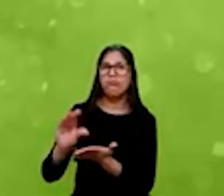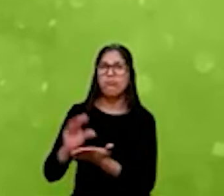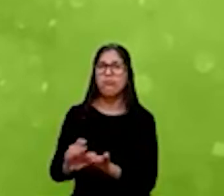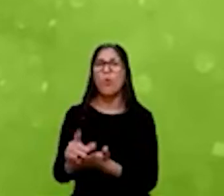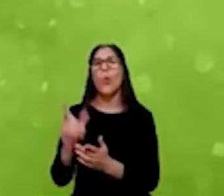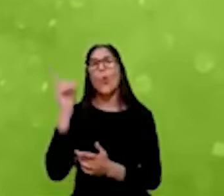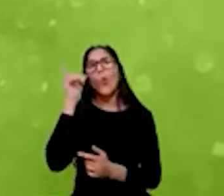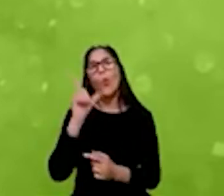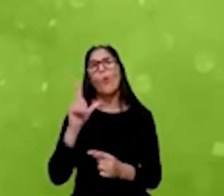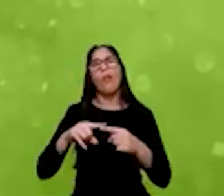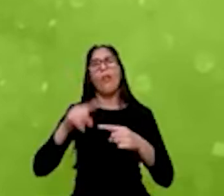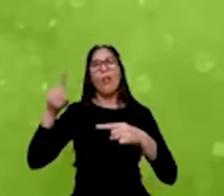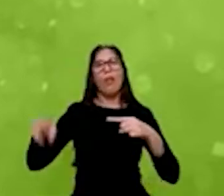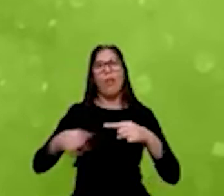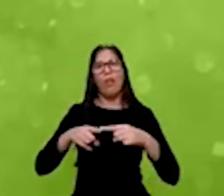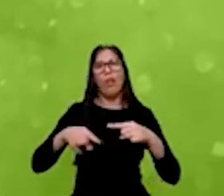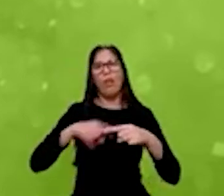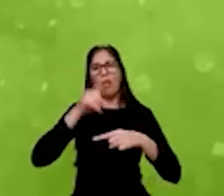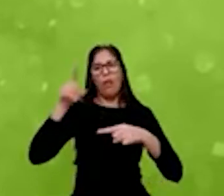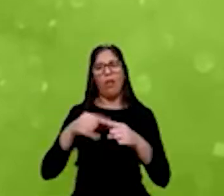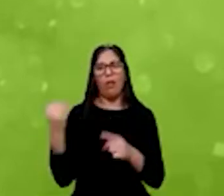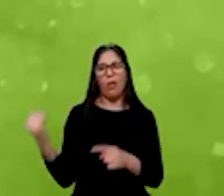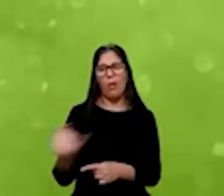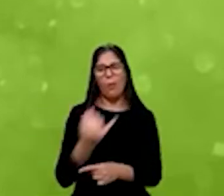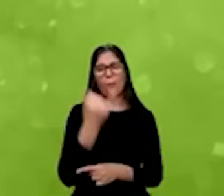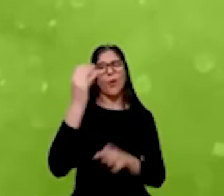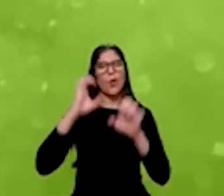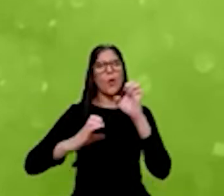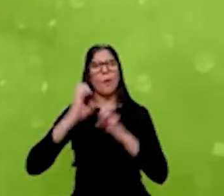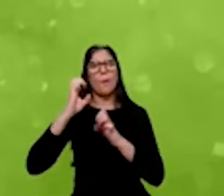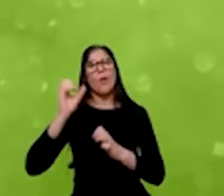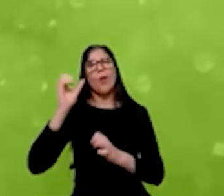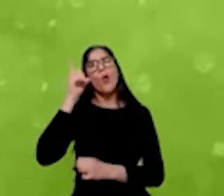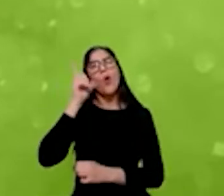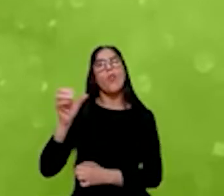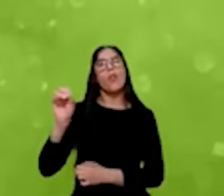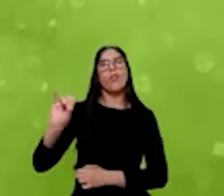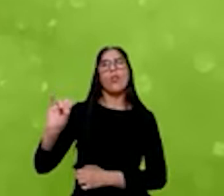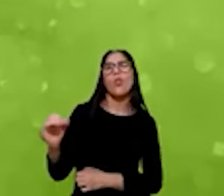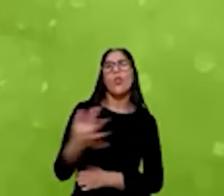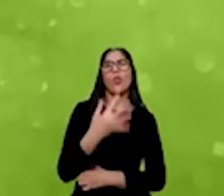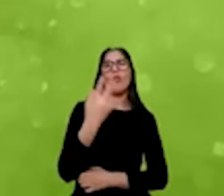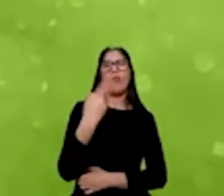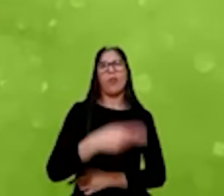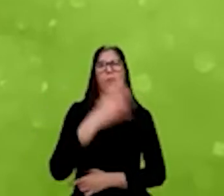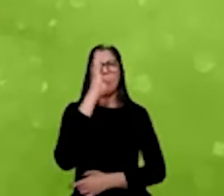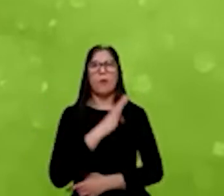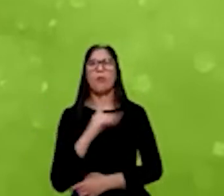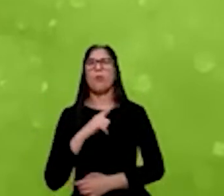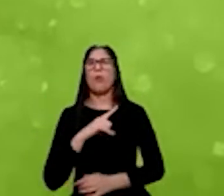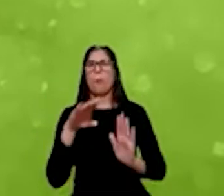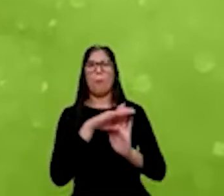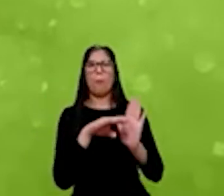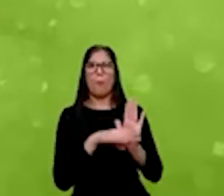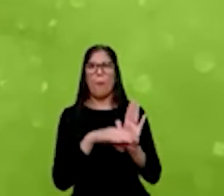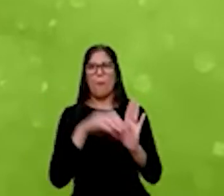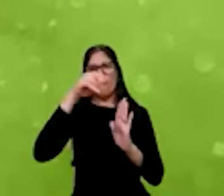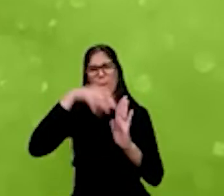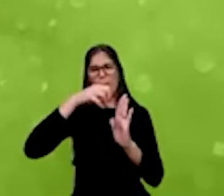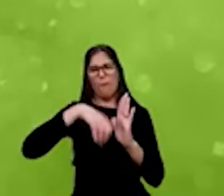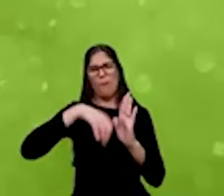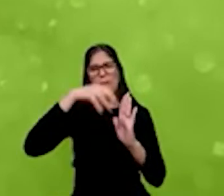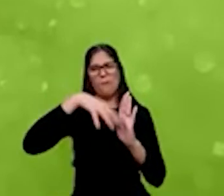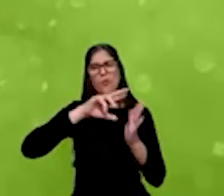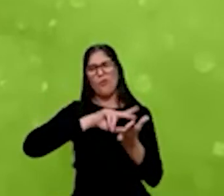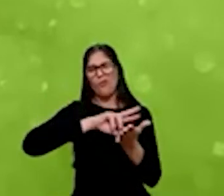bastante virtuoso de empresas inovadoras para o Brasil. E ele é um programa com uma série de benefícios. Ele é